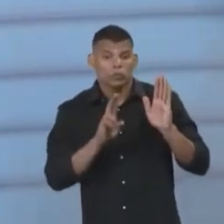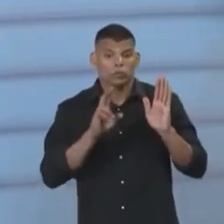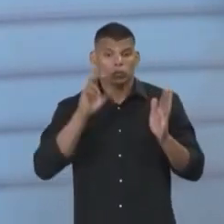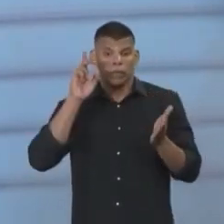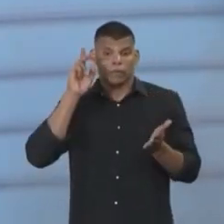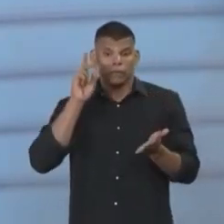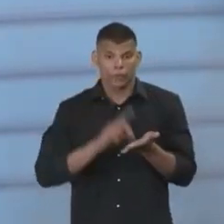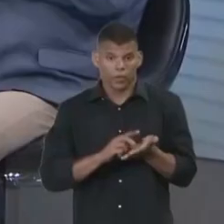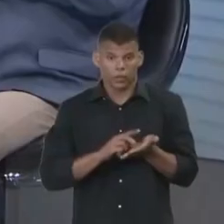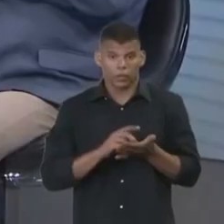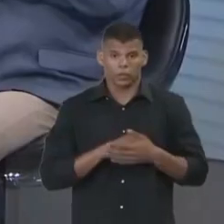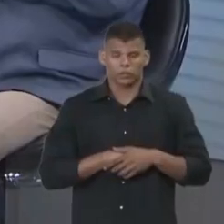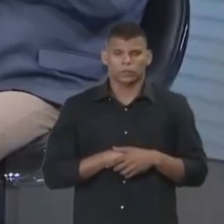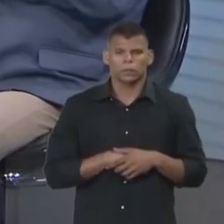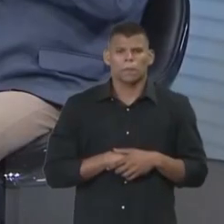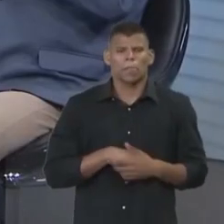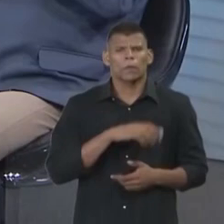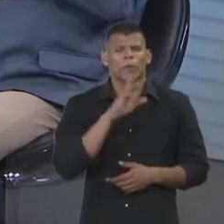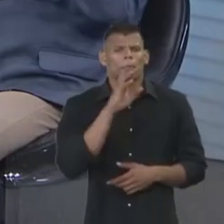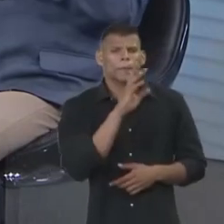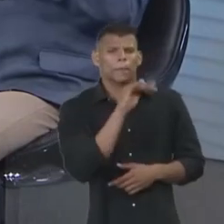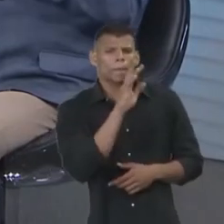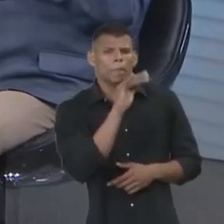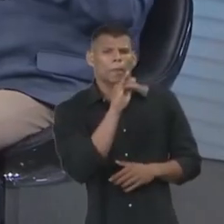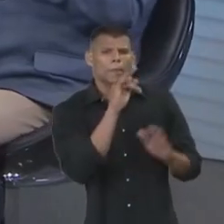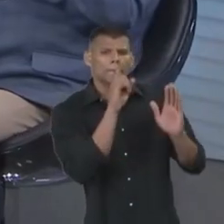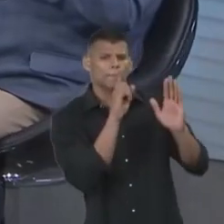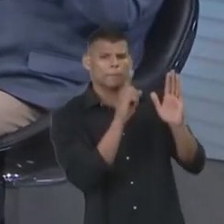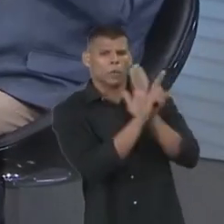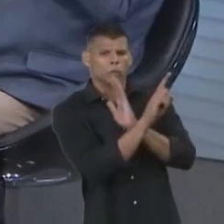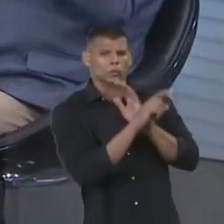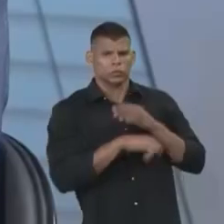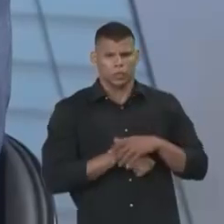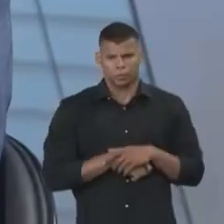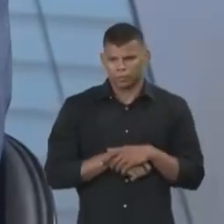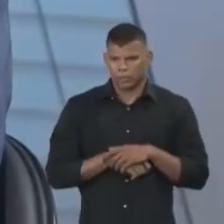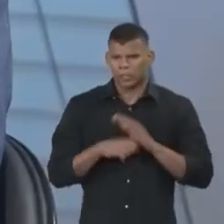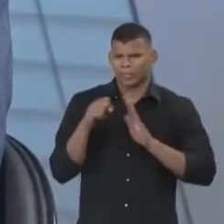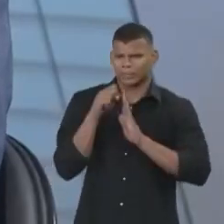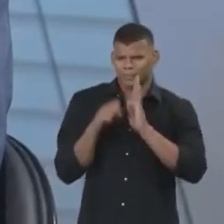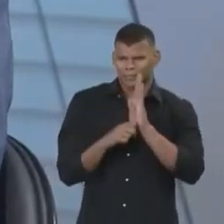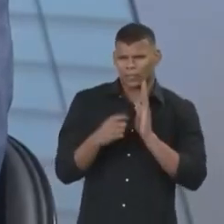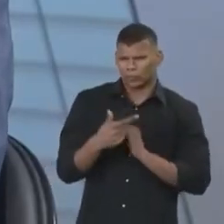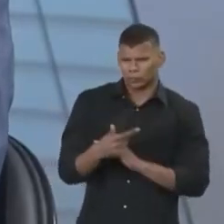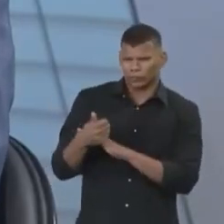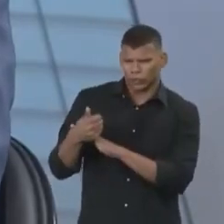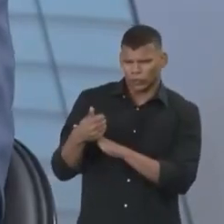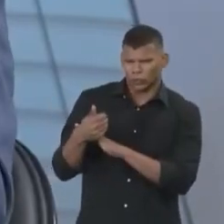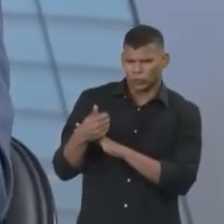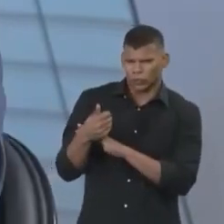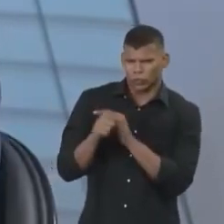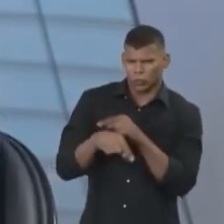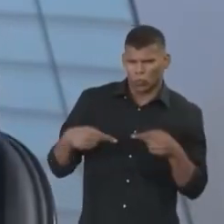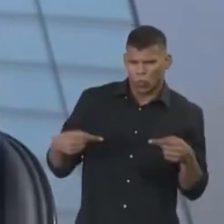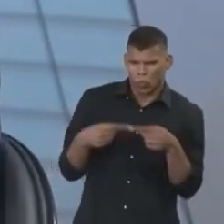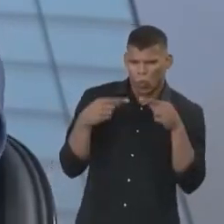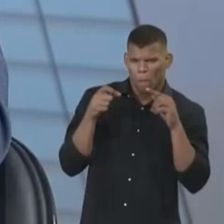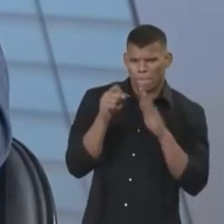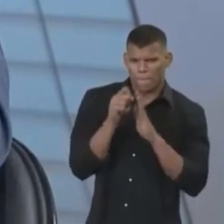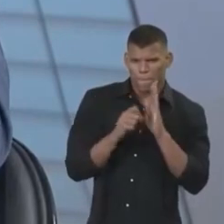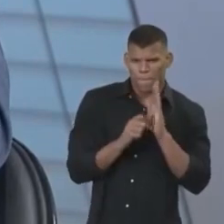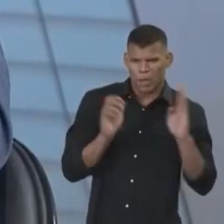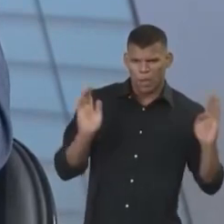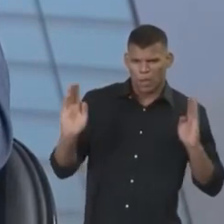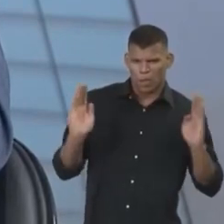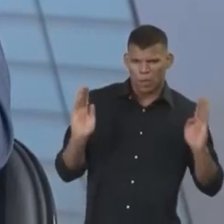século XXI vai ser o século do direito constitucional ambiental? Porque parece que está se consolidando muito nesse